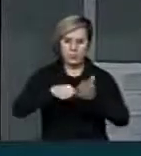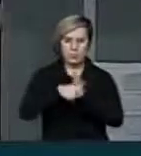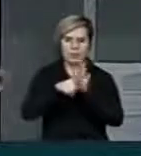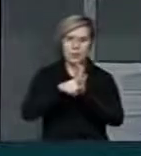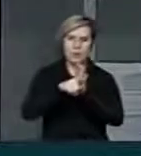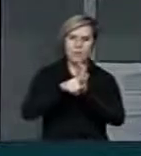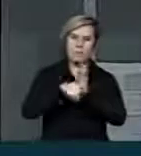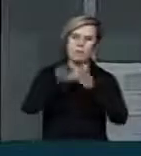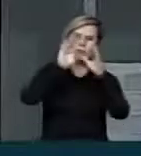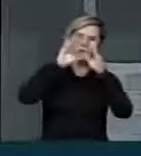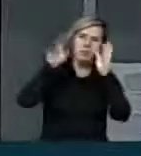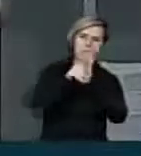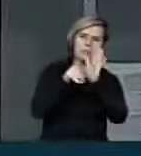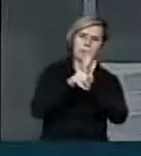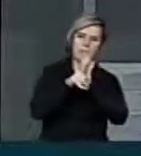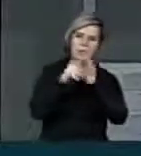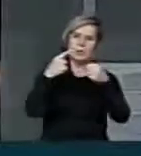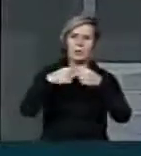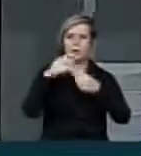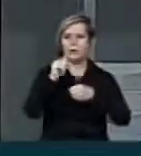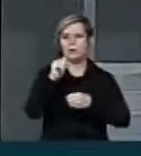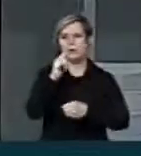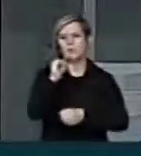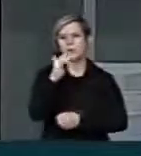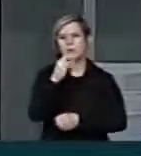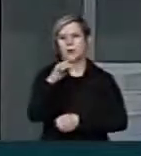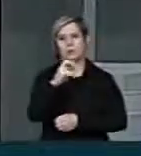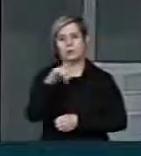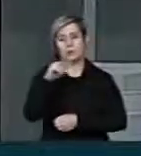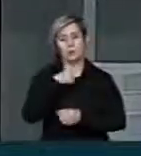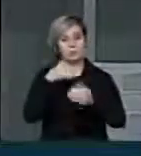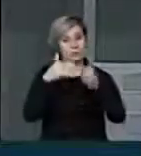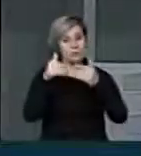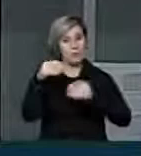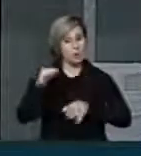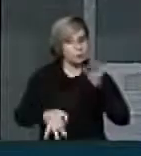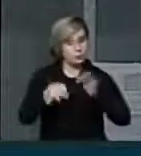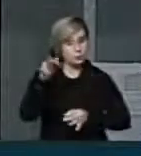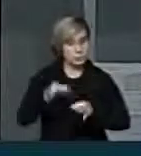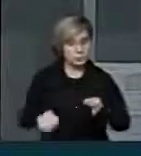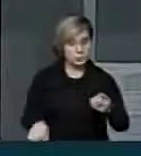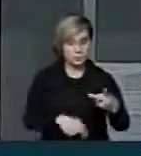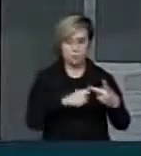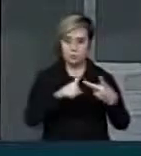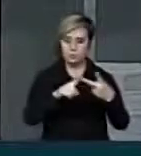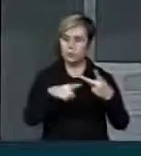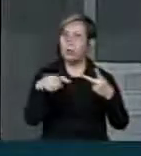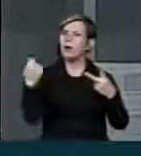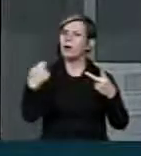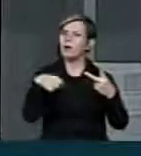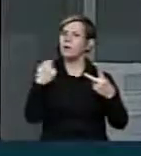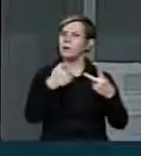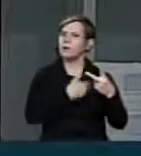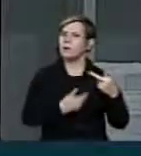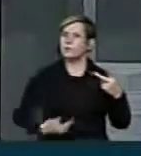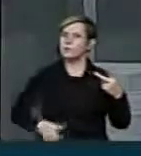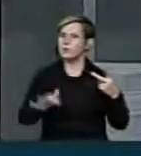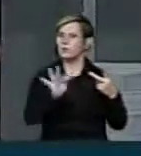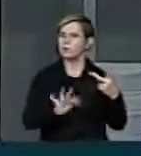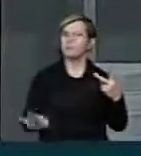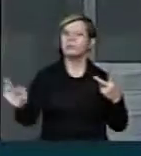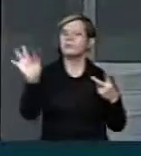Fica o meu apelo, um apelo de justiça. Segundo, é preciso que o governo federal,